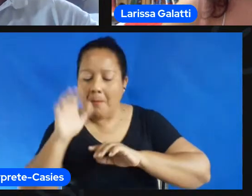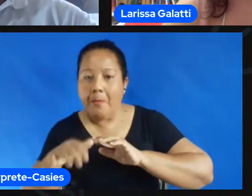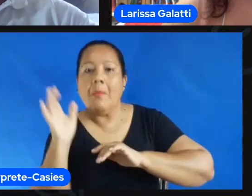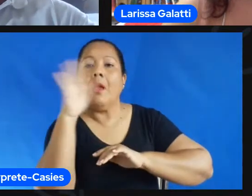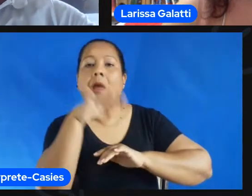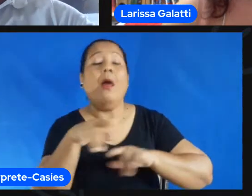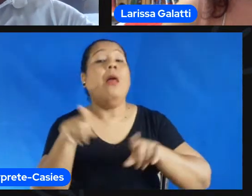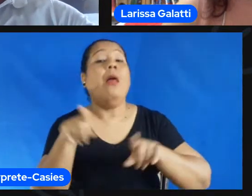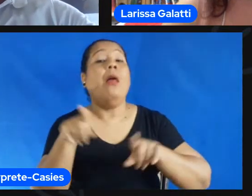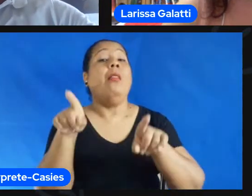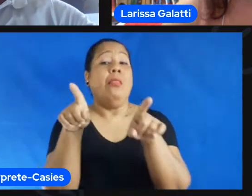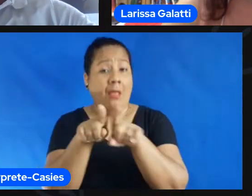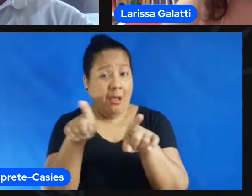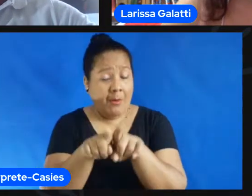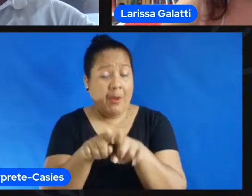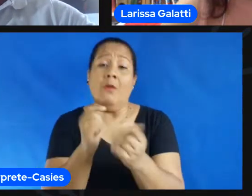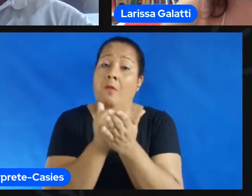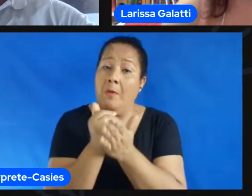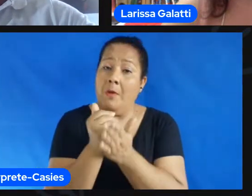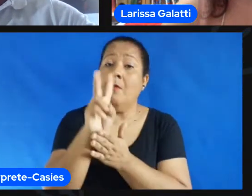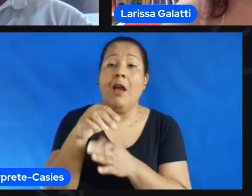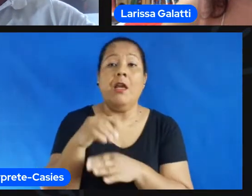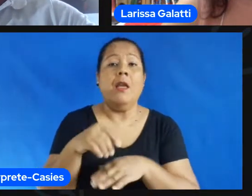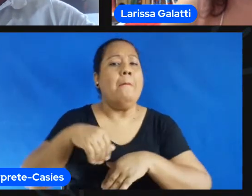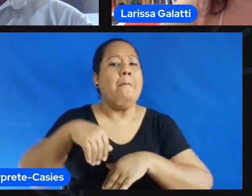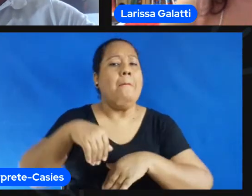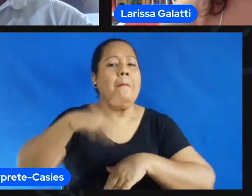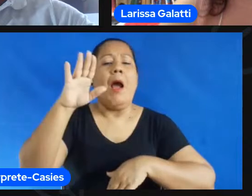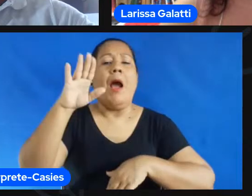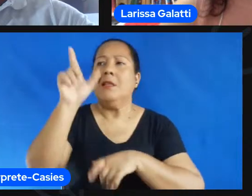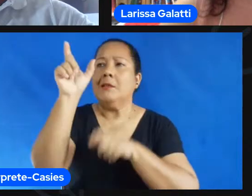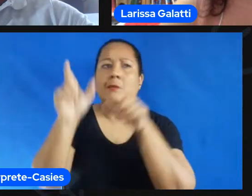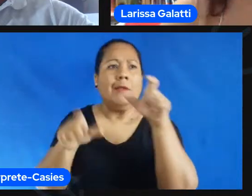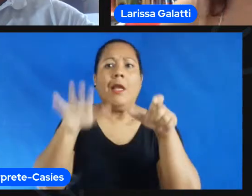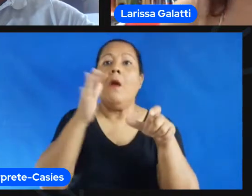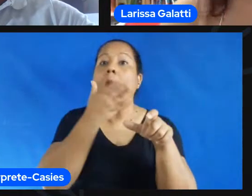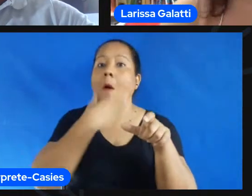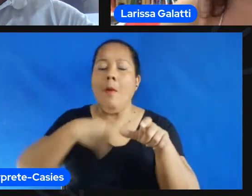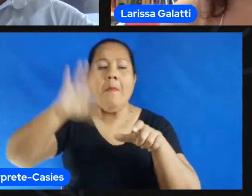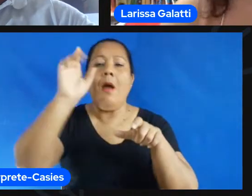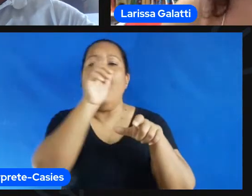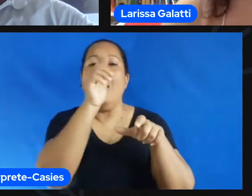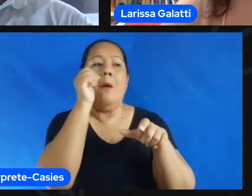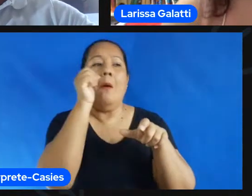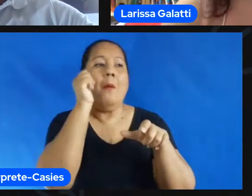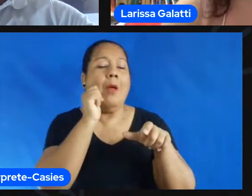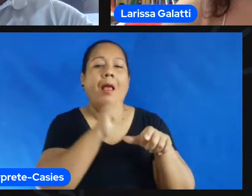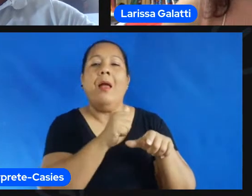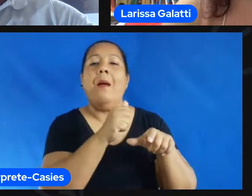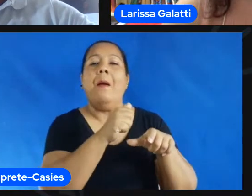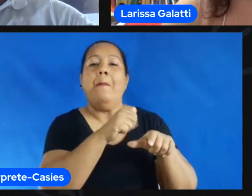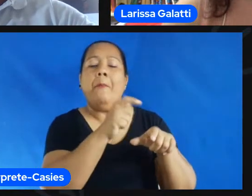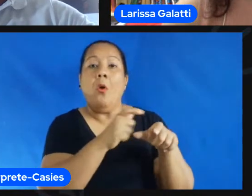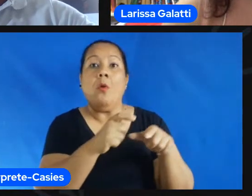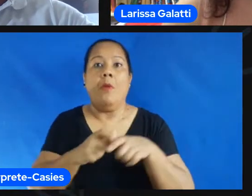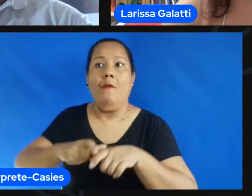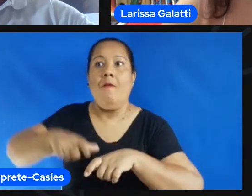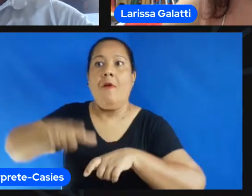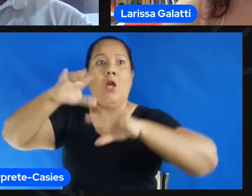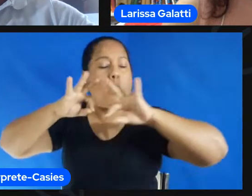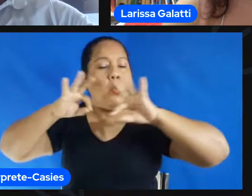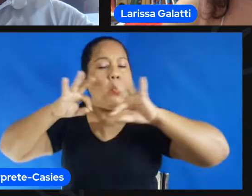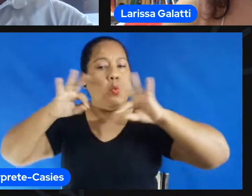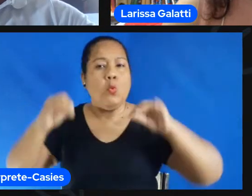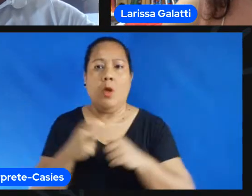a FIF com a FIF desculpa com a FIBA América voltado só pra quem é professor e professora principalmente de